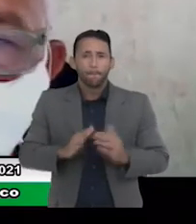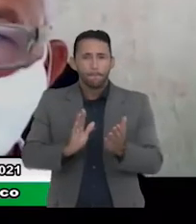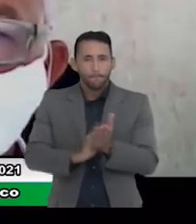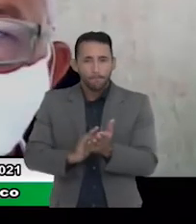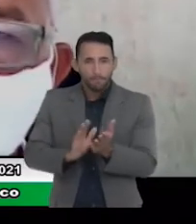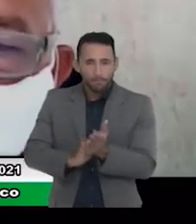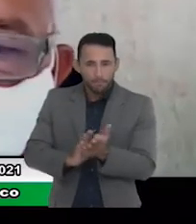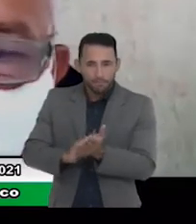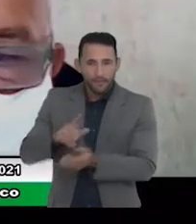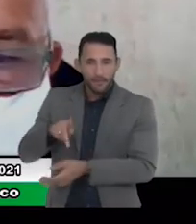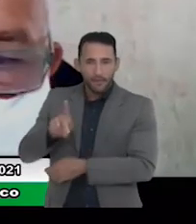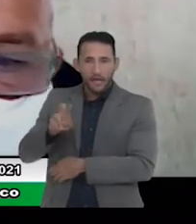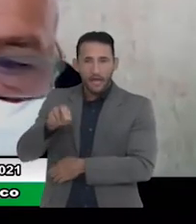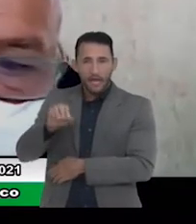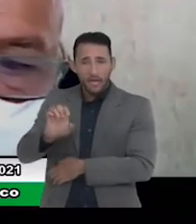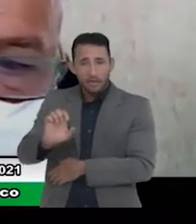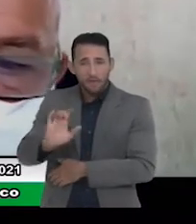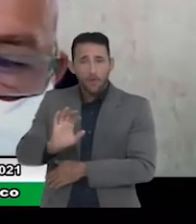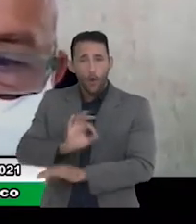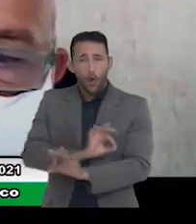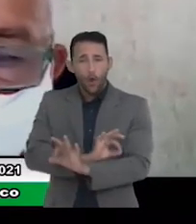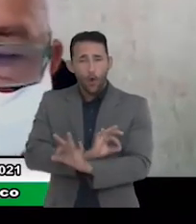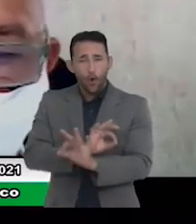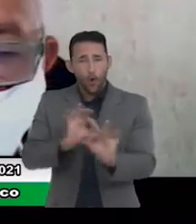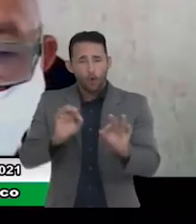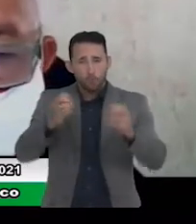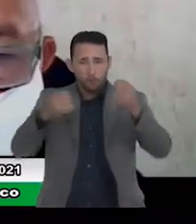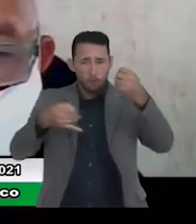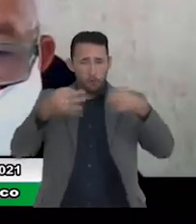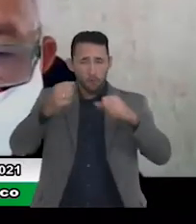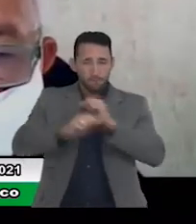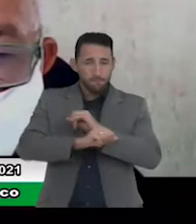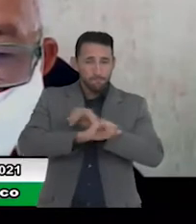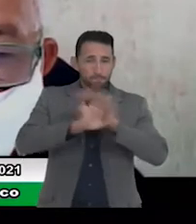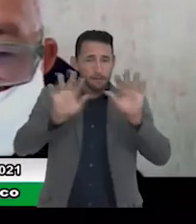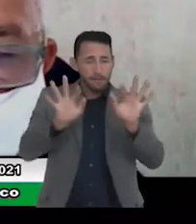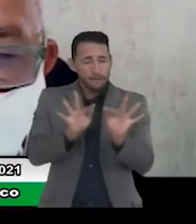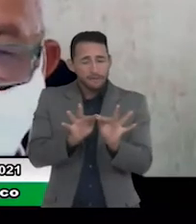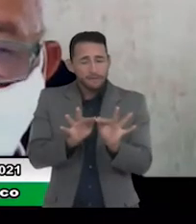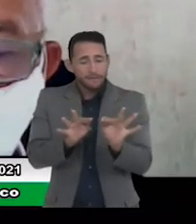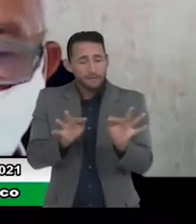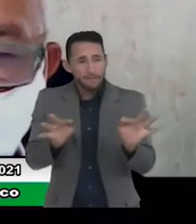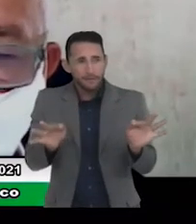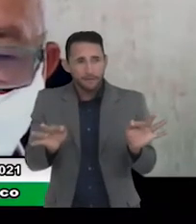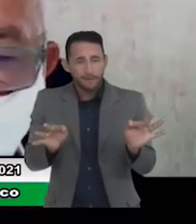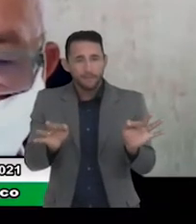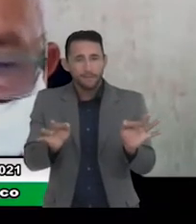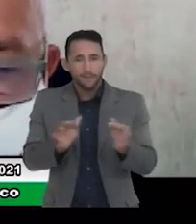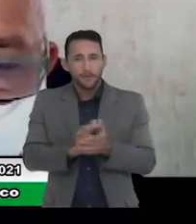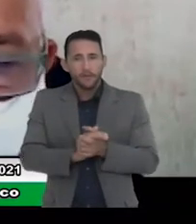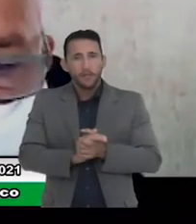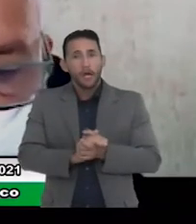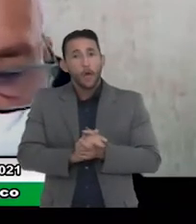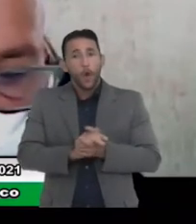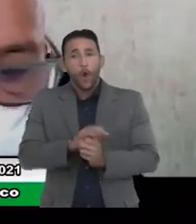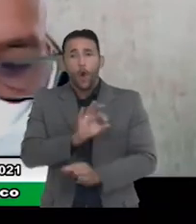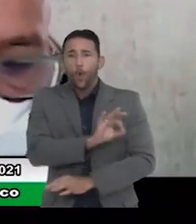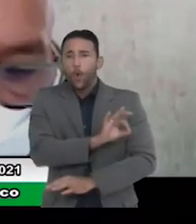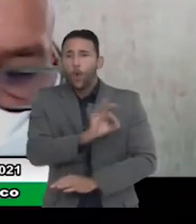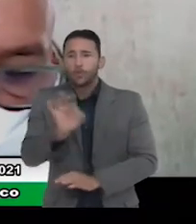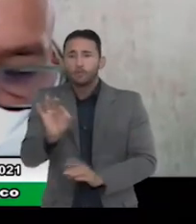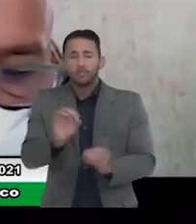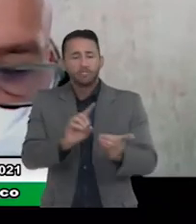que foi muito esclarecedora simples como disse a Ana Paula bem didática né